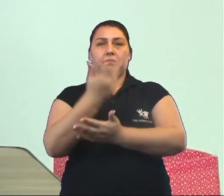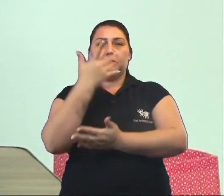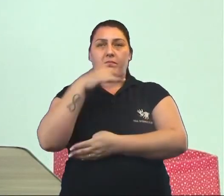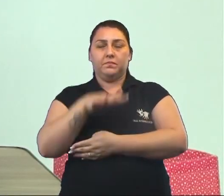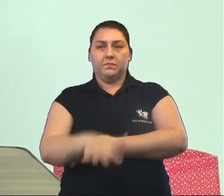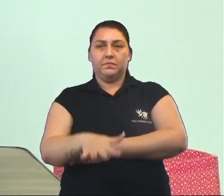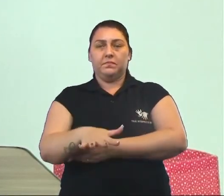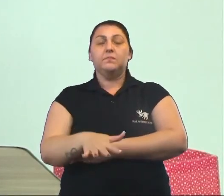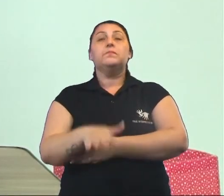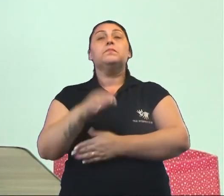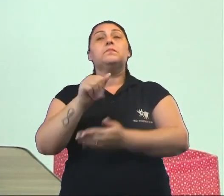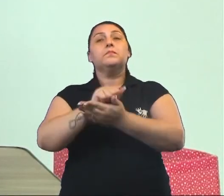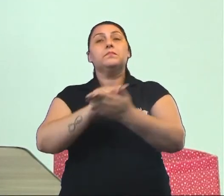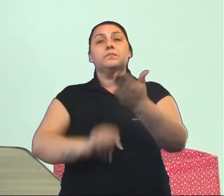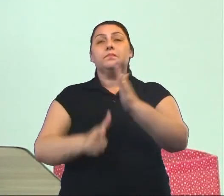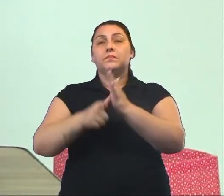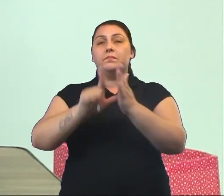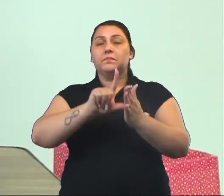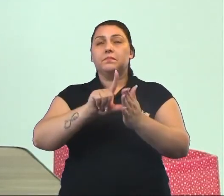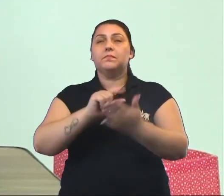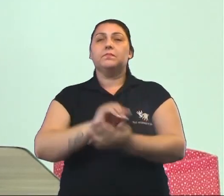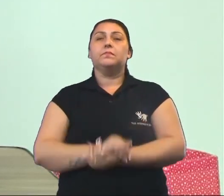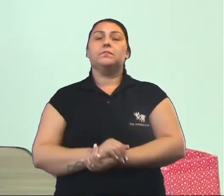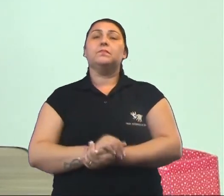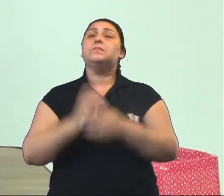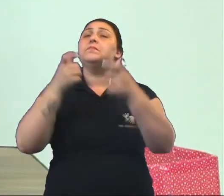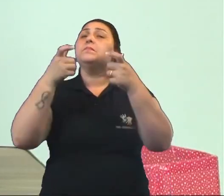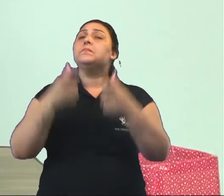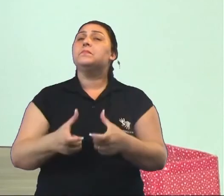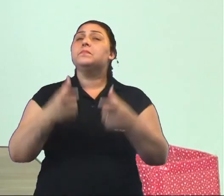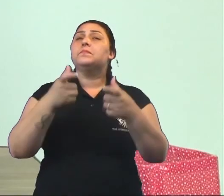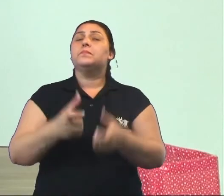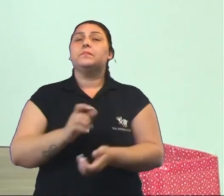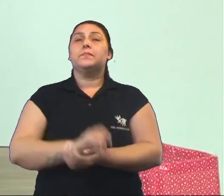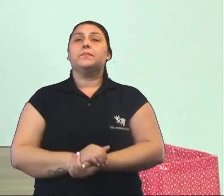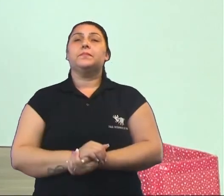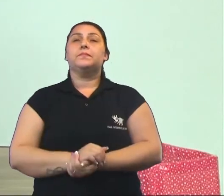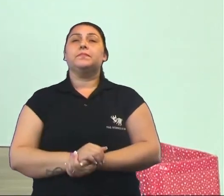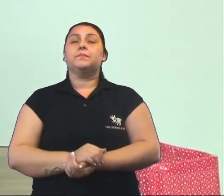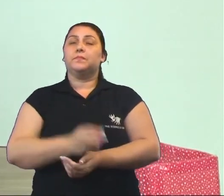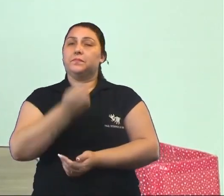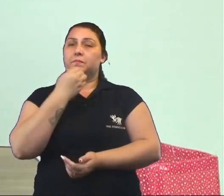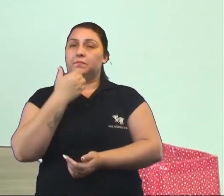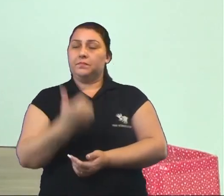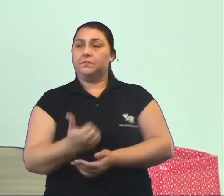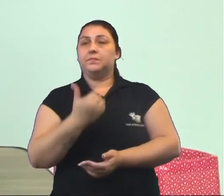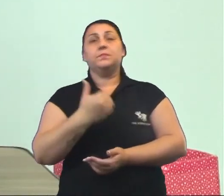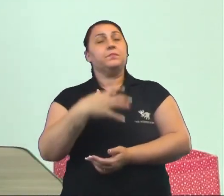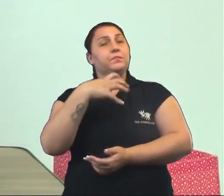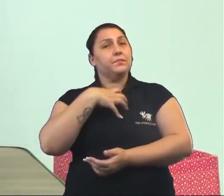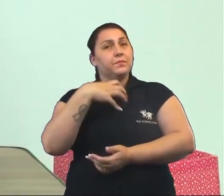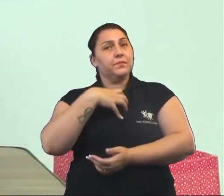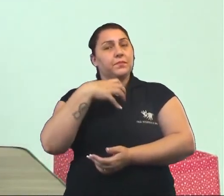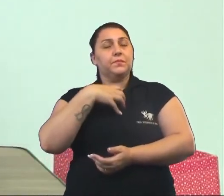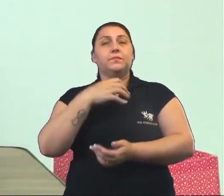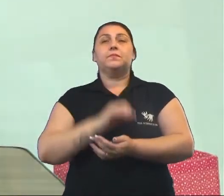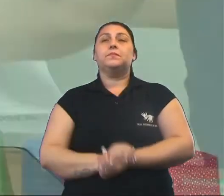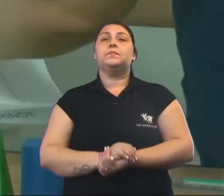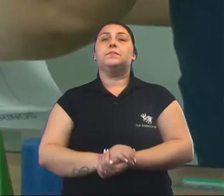das crianças na atividade anterior. Onde que ele fica classificado? Muito bem, ao formato